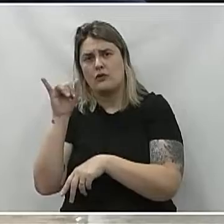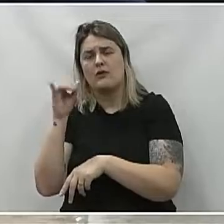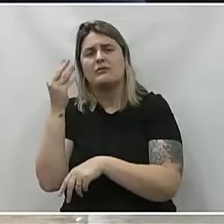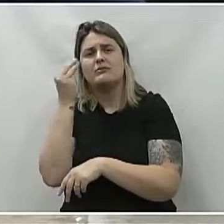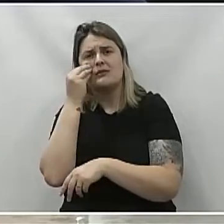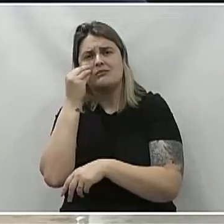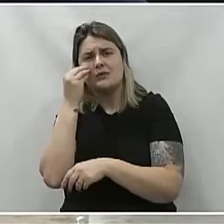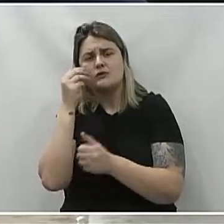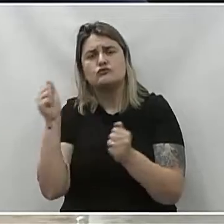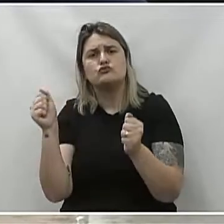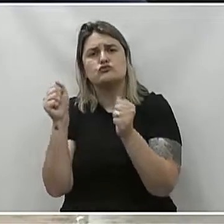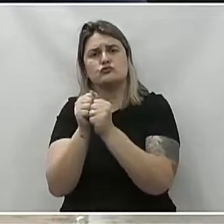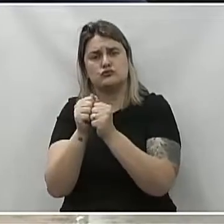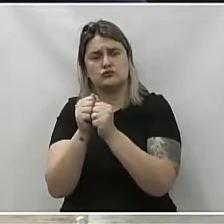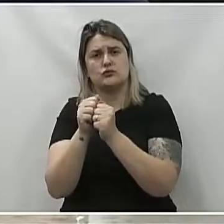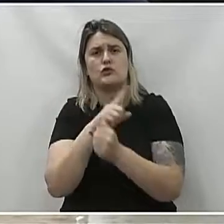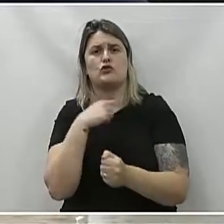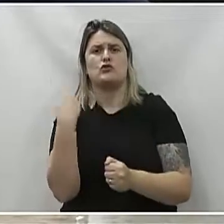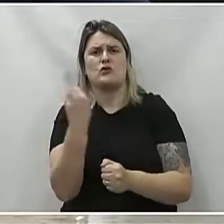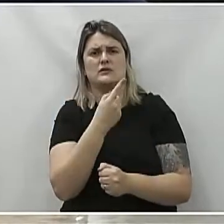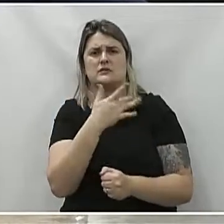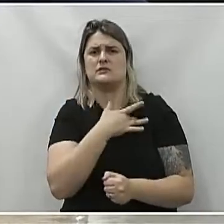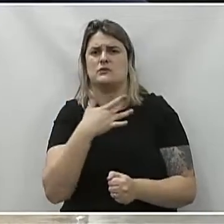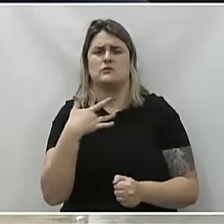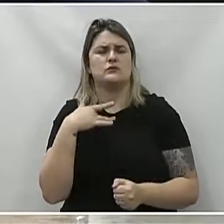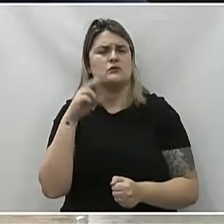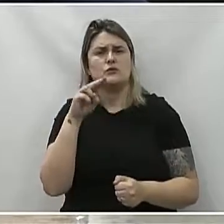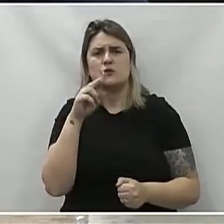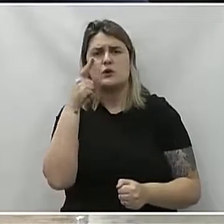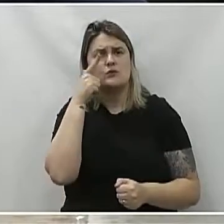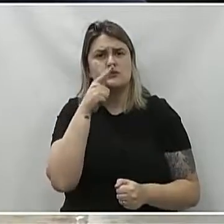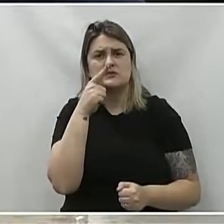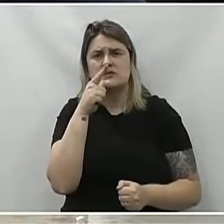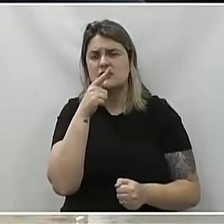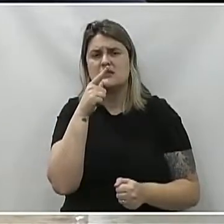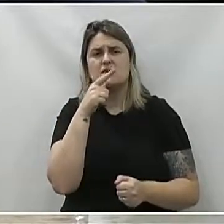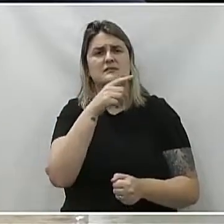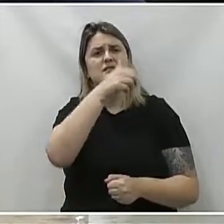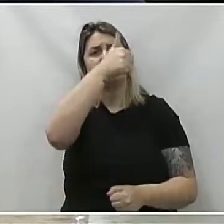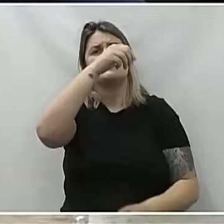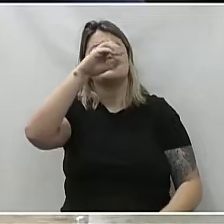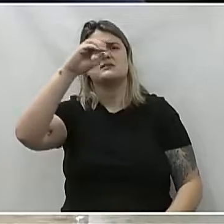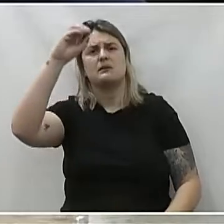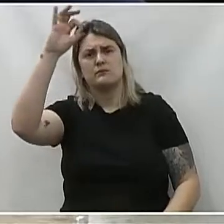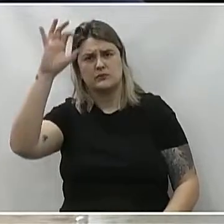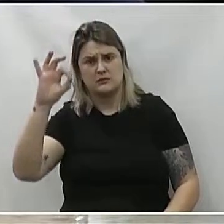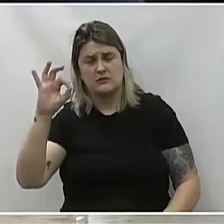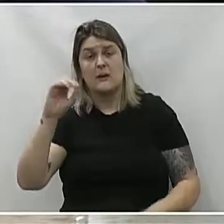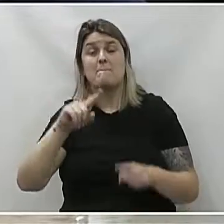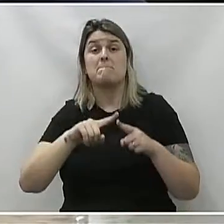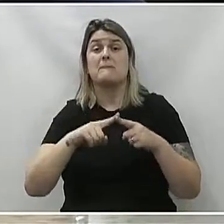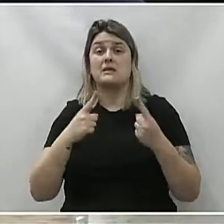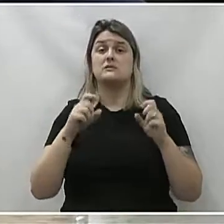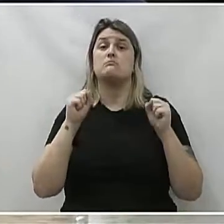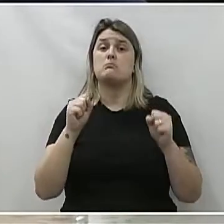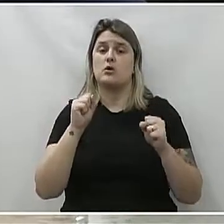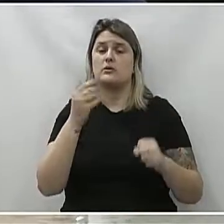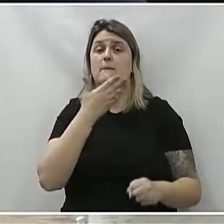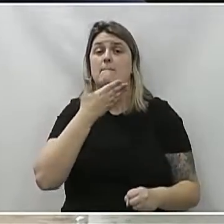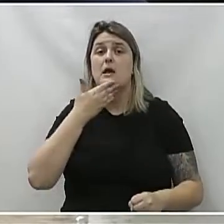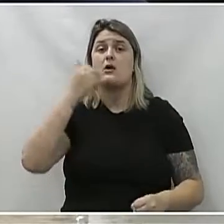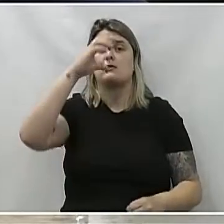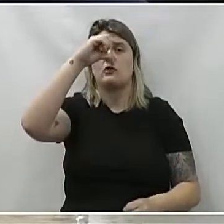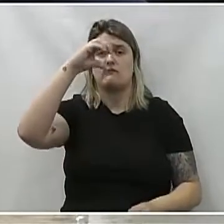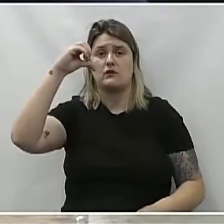e tentar juntos. A saúde, ela nunca vai conseguir ser 100%, mas ela pode, sim, ser